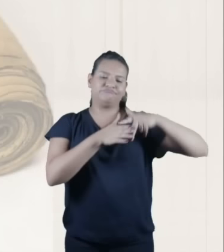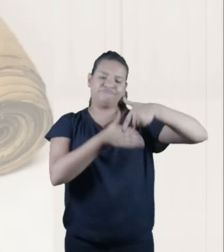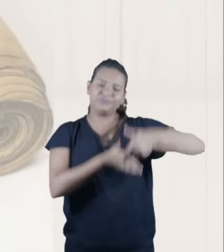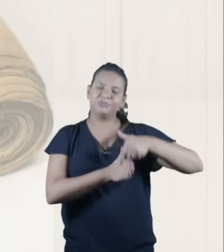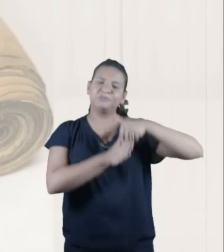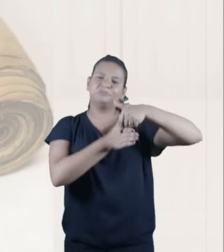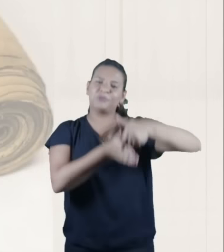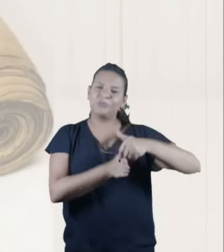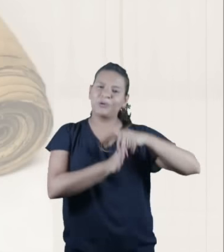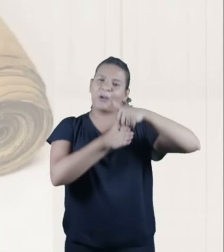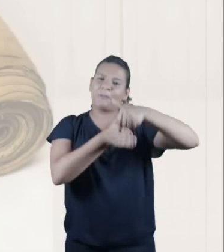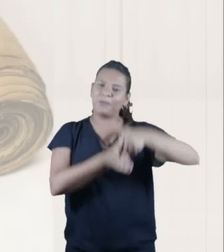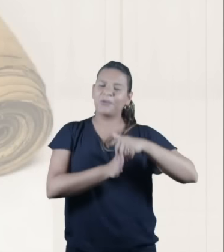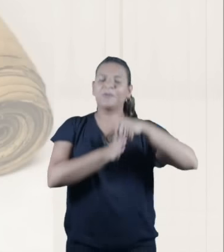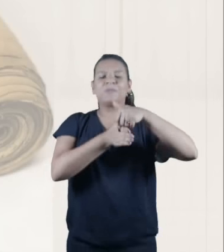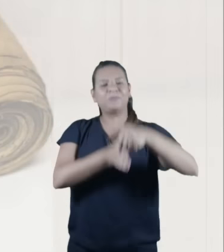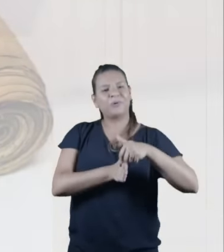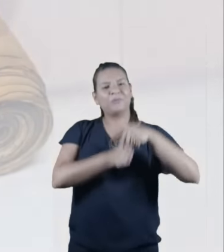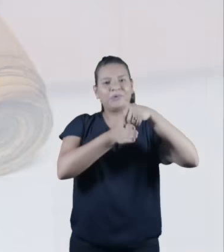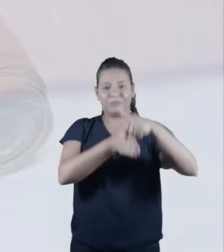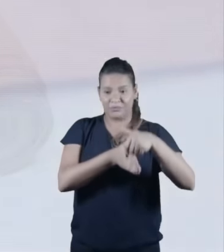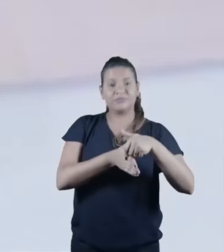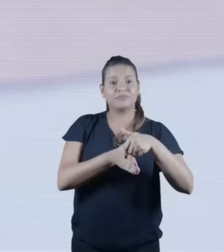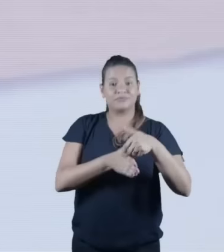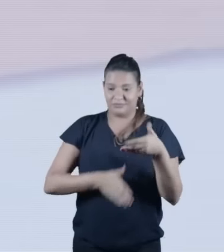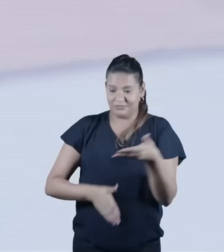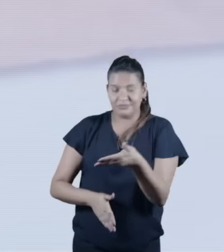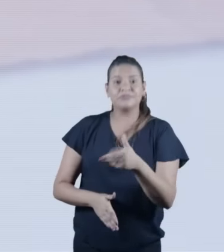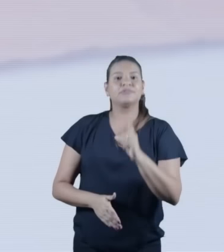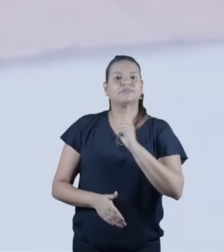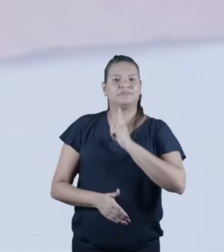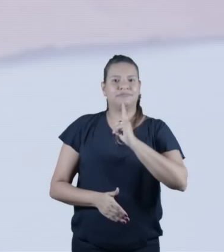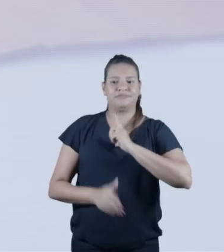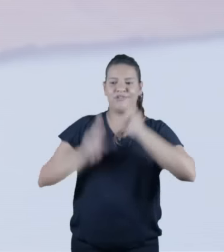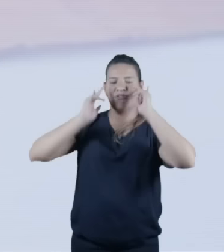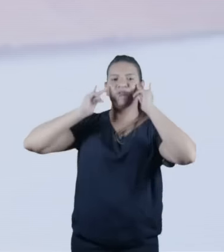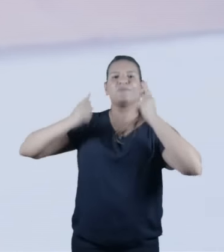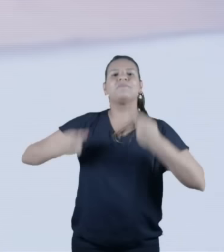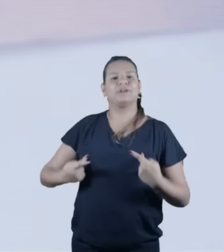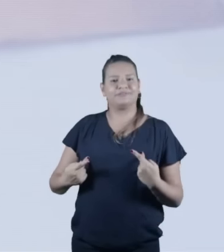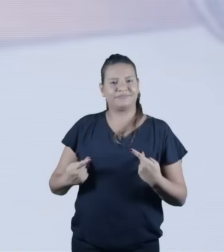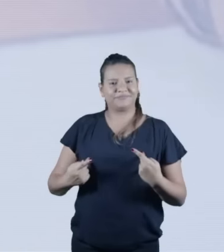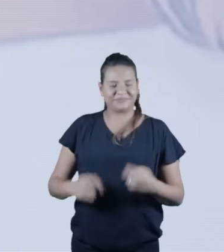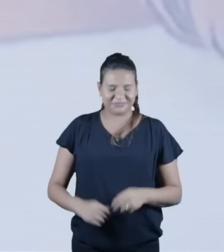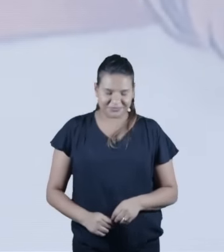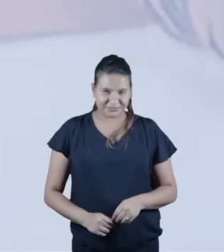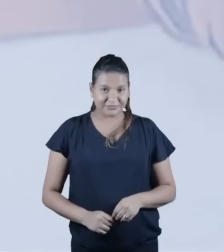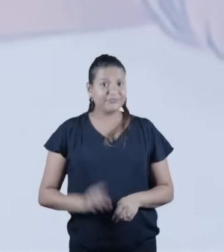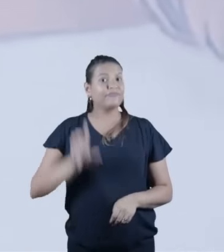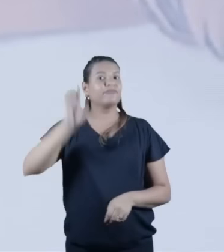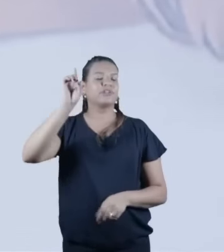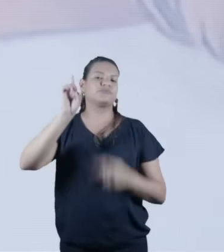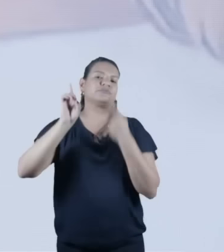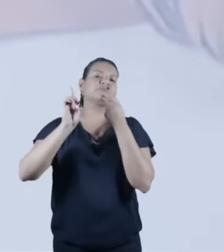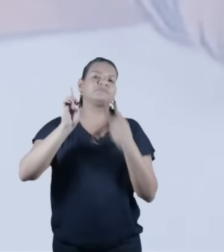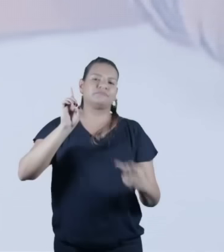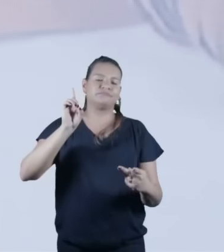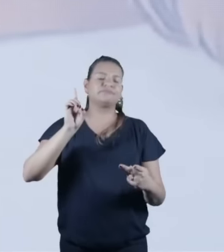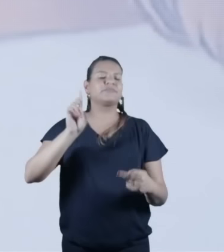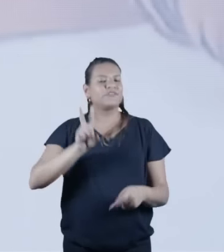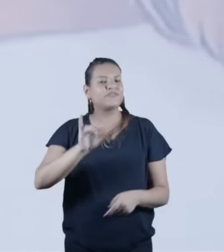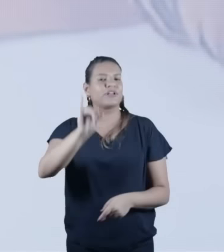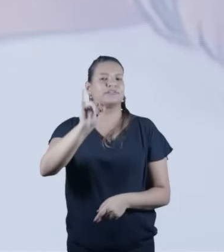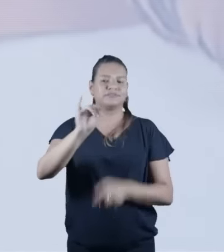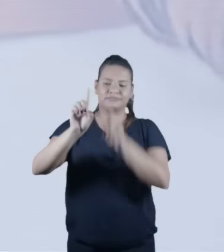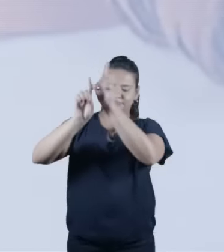jumentinho, filho de uma jumenta. Quer dizer, Deus permite que vai vir um rei, um salvador, que ao